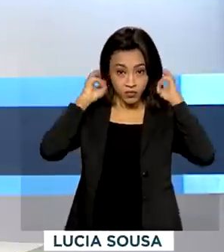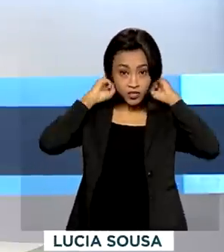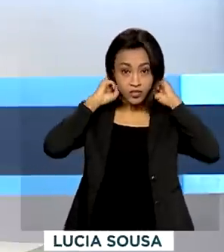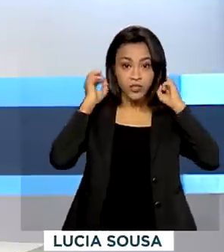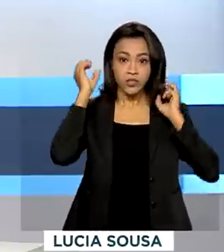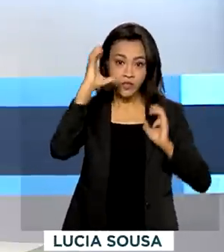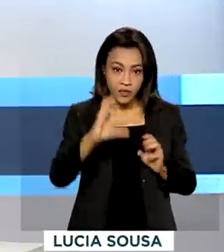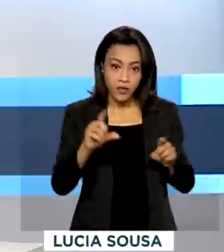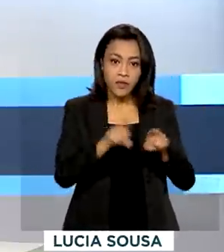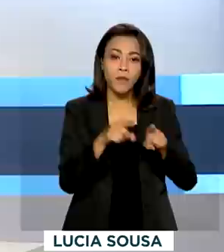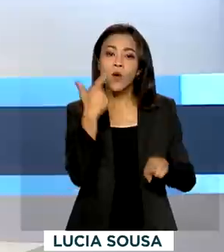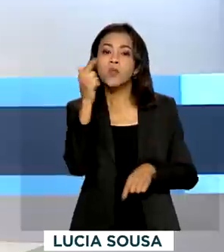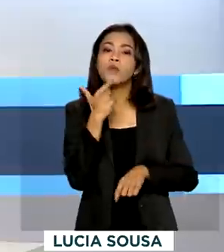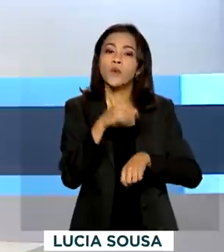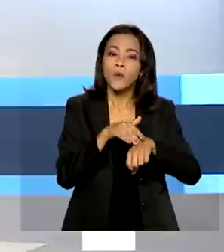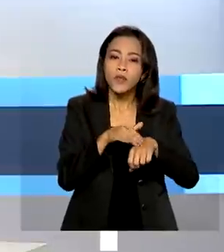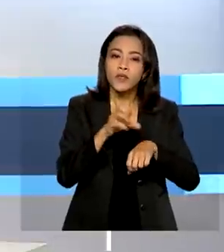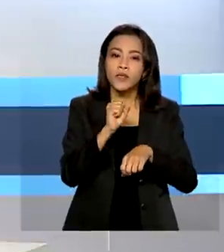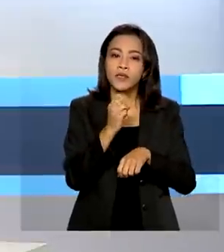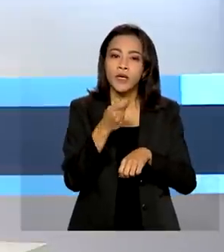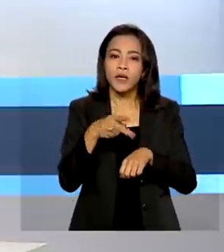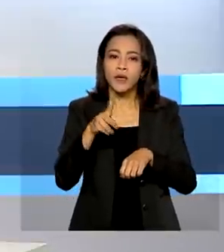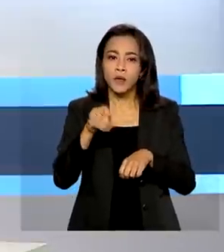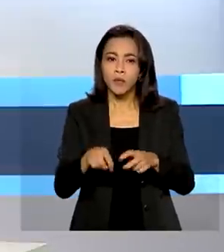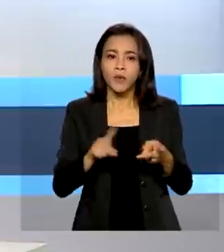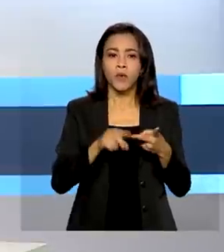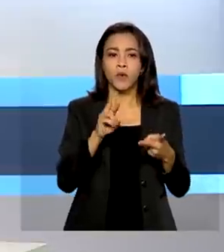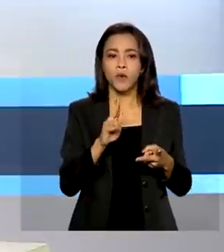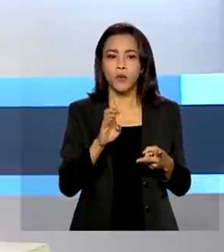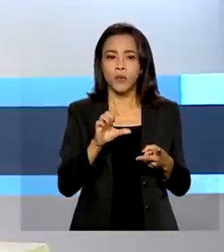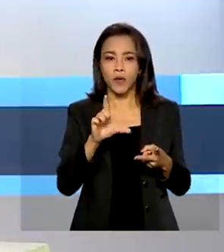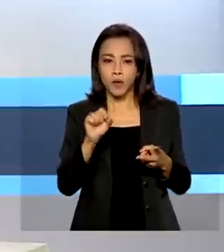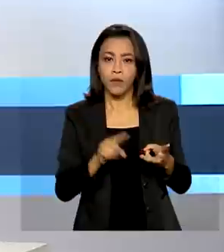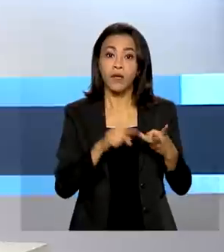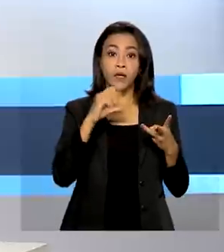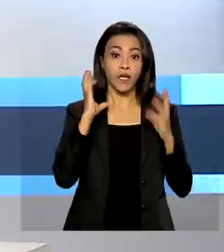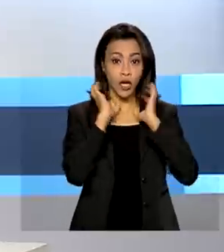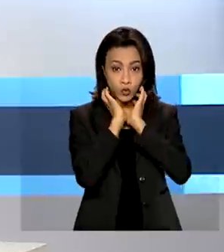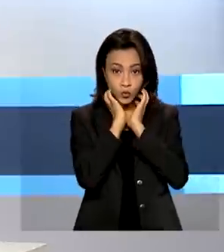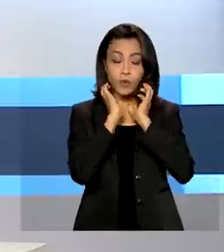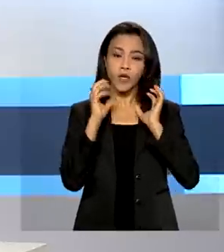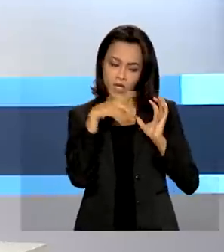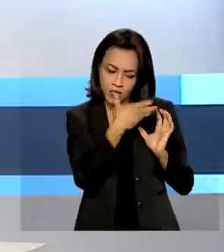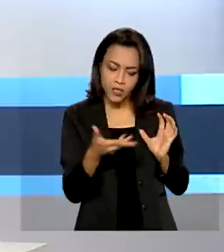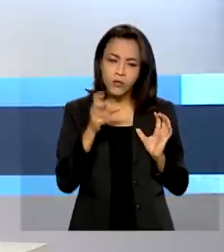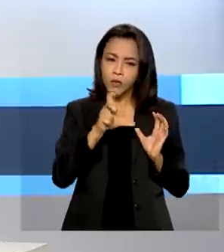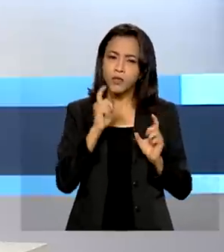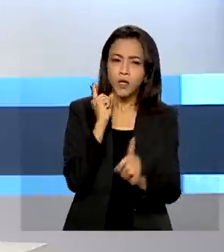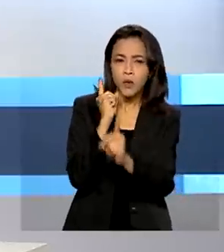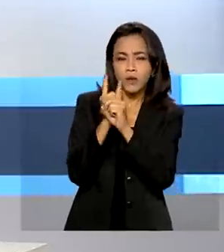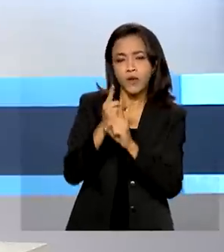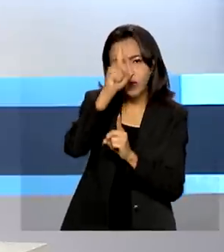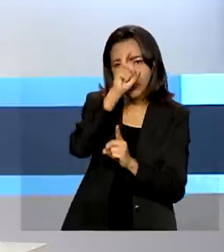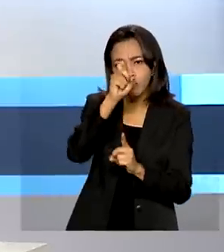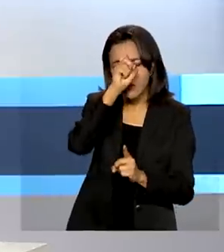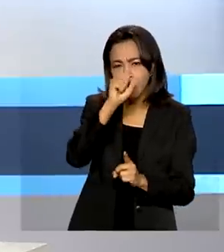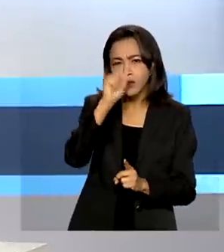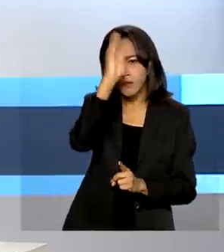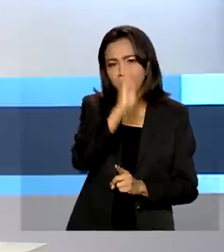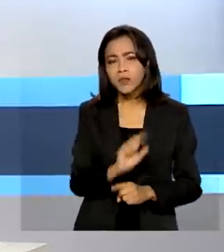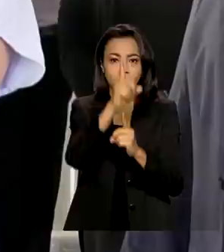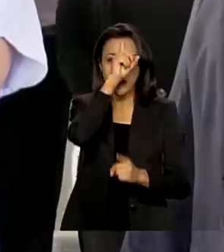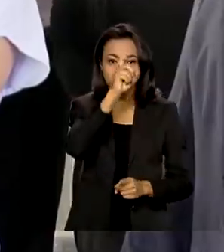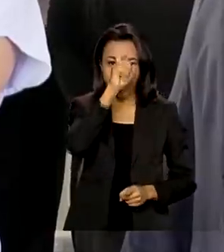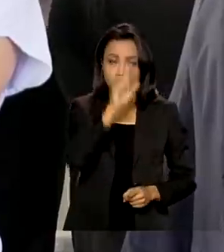também contra o sarampo, a rubéola e a cachumba. As doses podem ser encontradas em salas de imunização de todo o